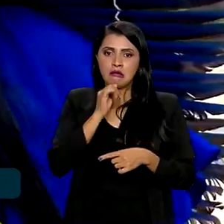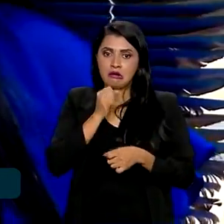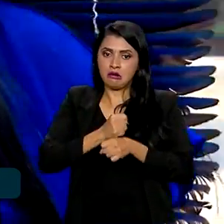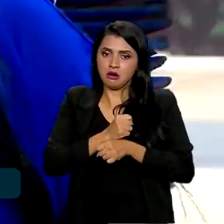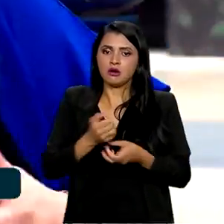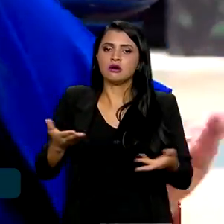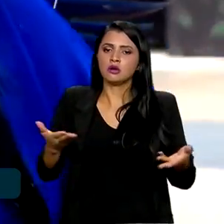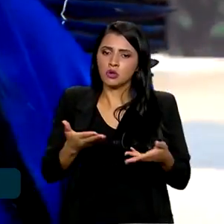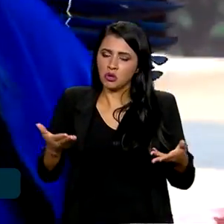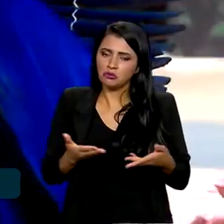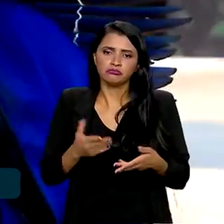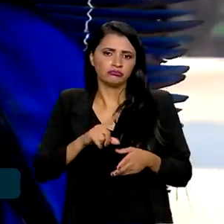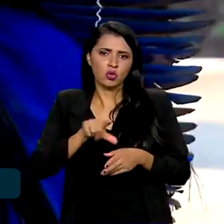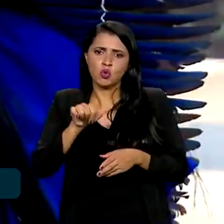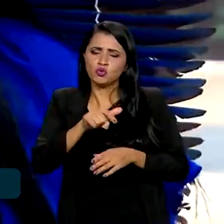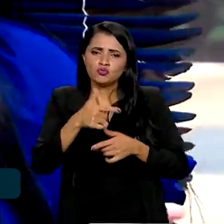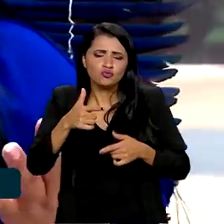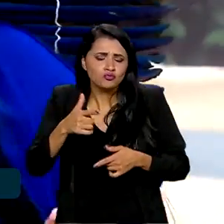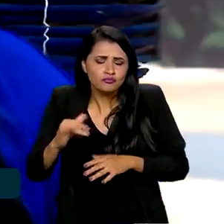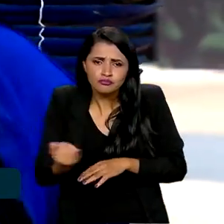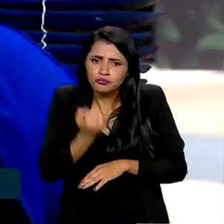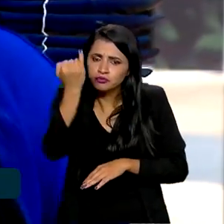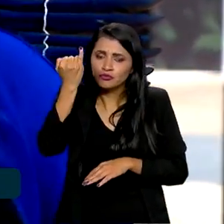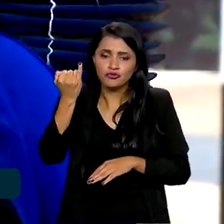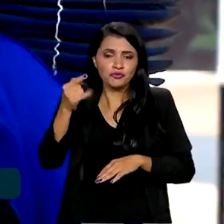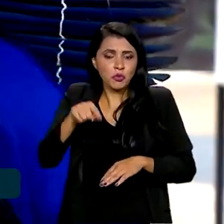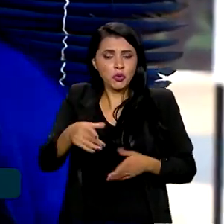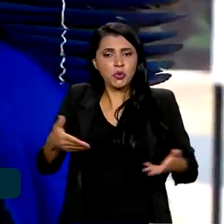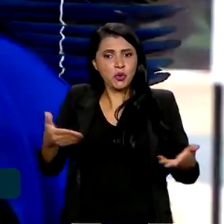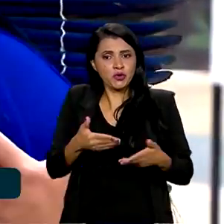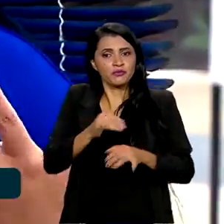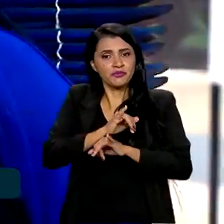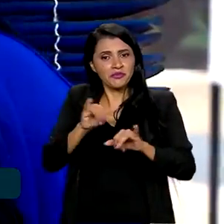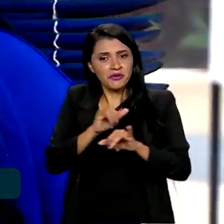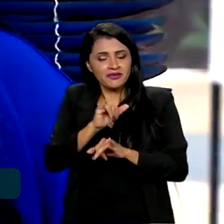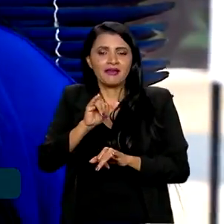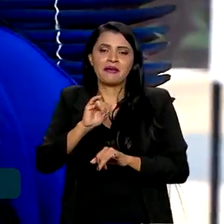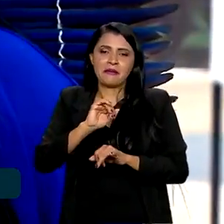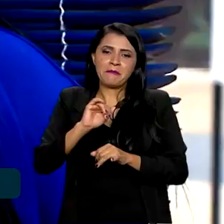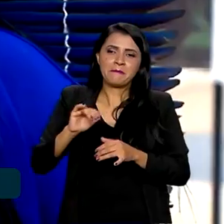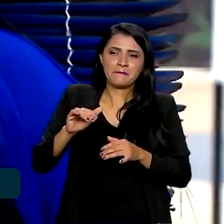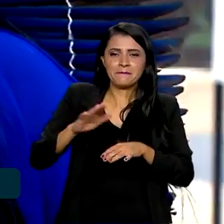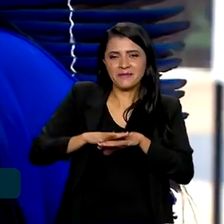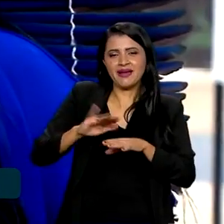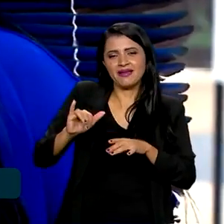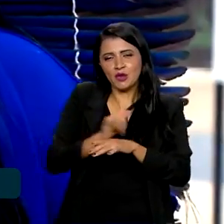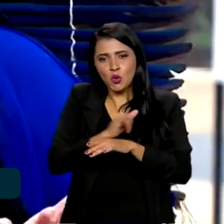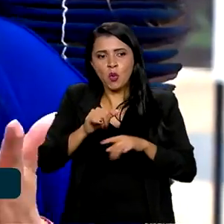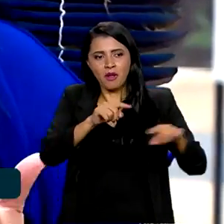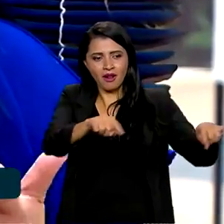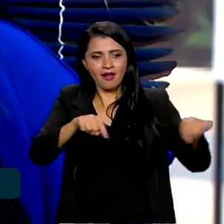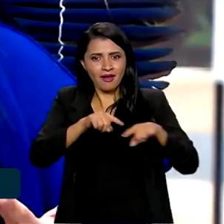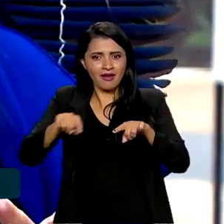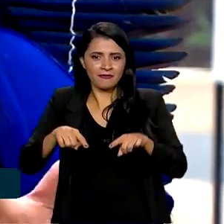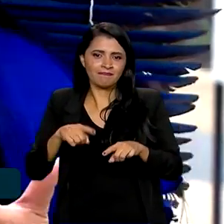ano. Hoje seria um dia fundamental, né? Para poder sinalizar mais algumas demarcações